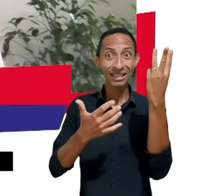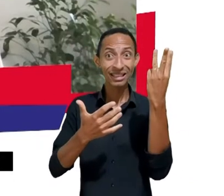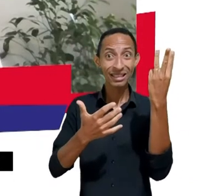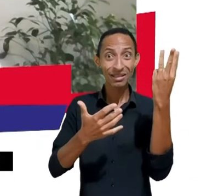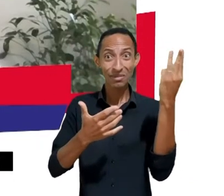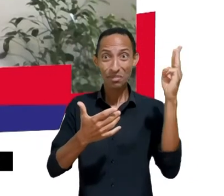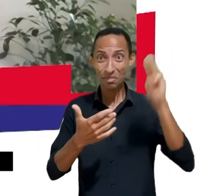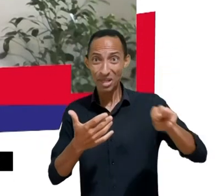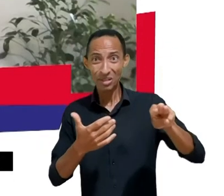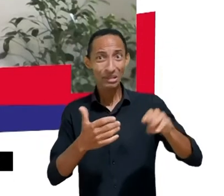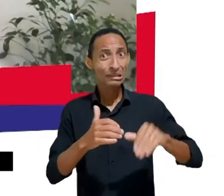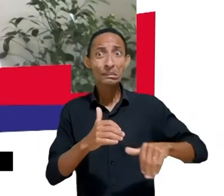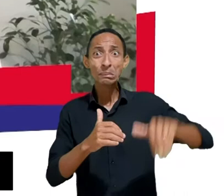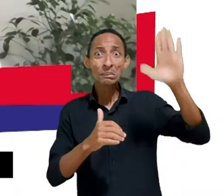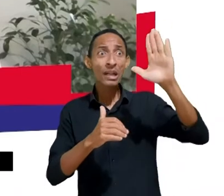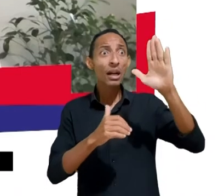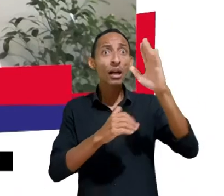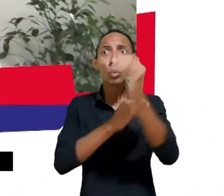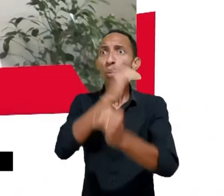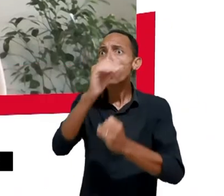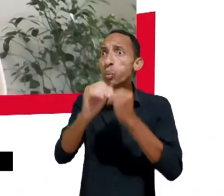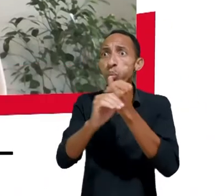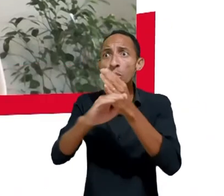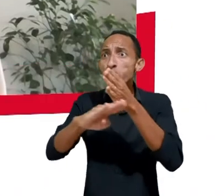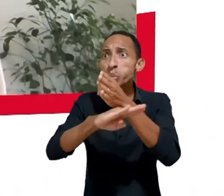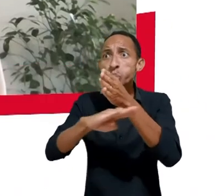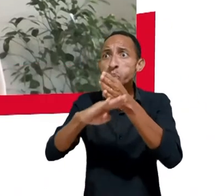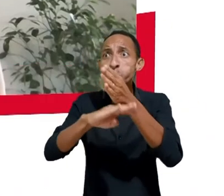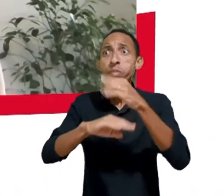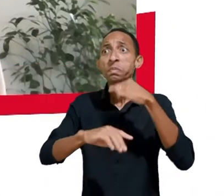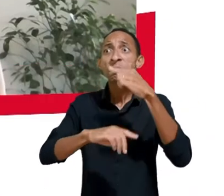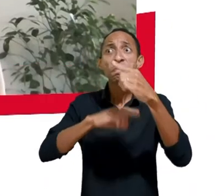acesso à internet. Realmente, nós precisamos olhar com